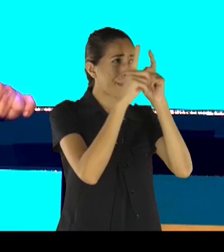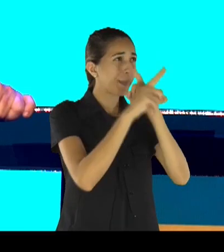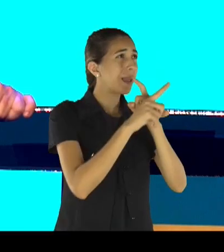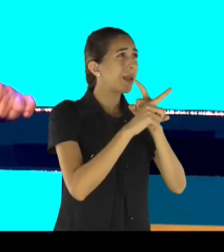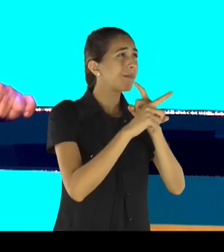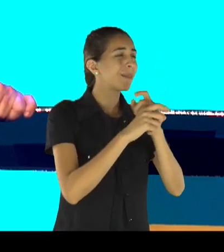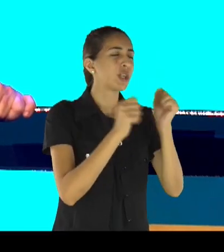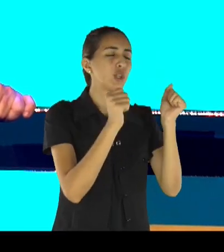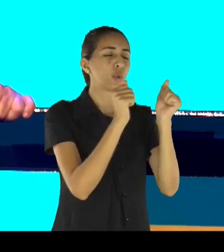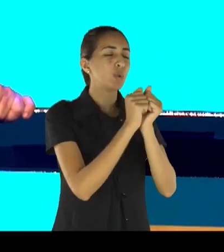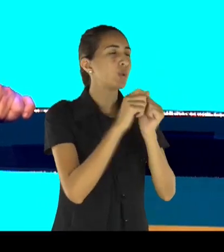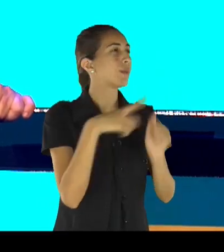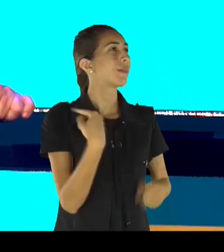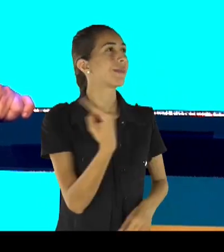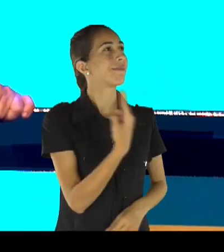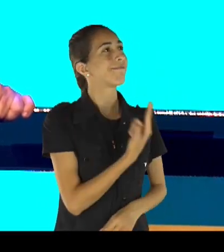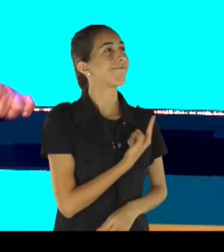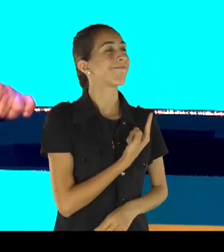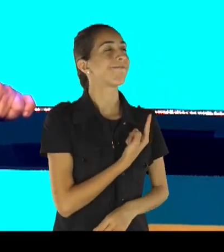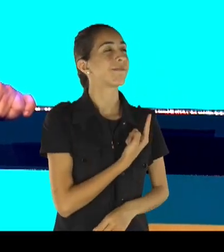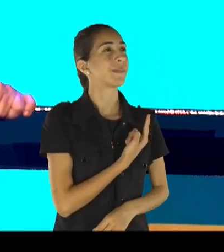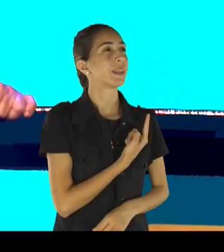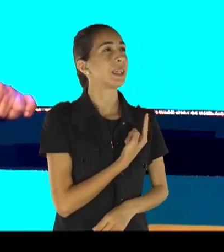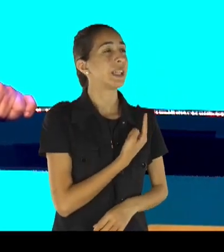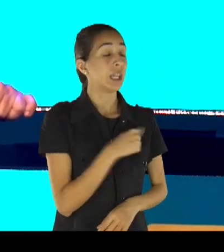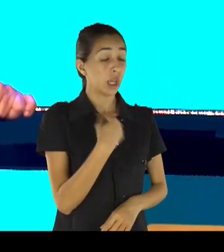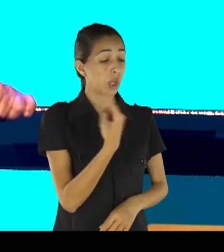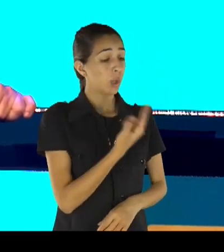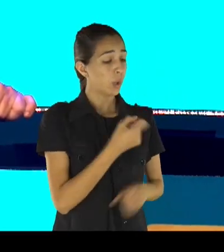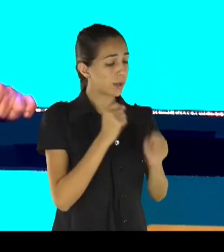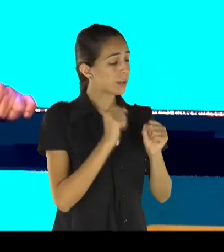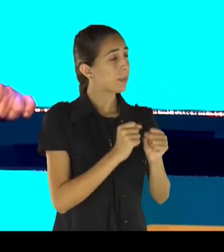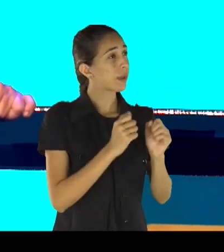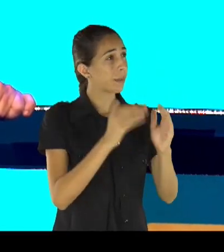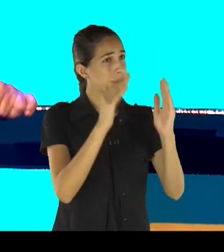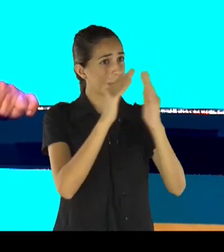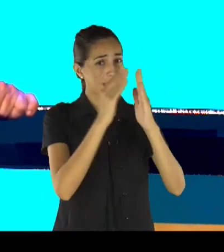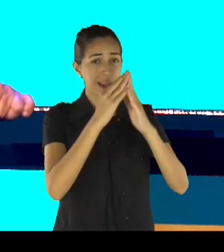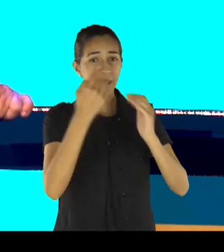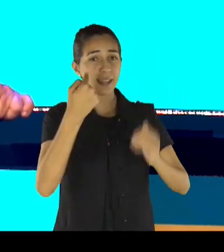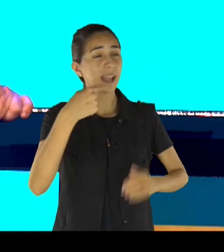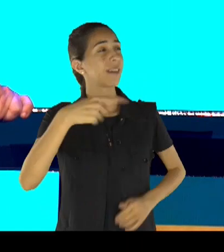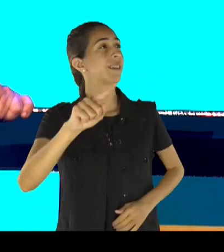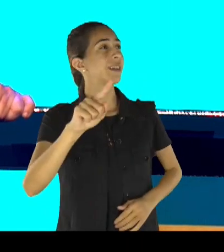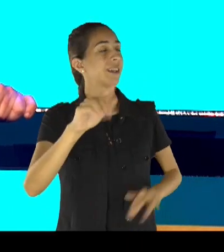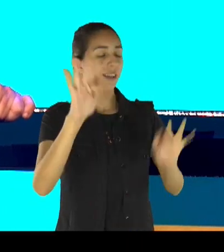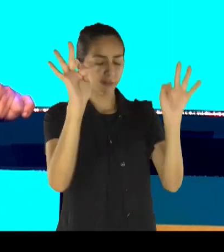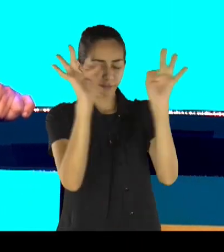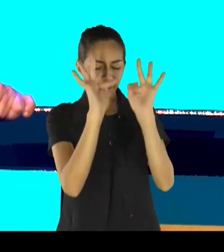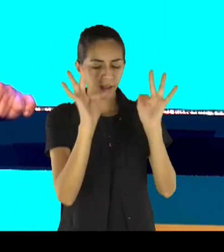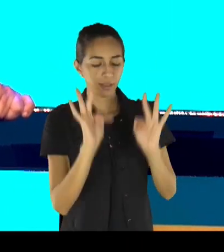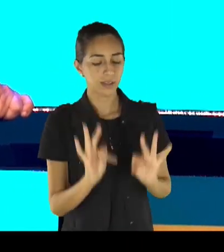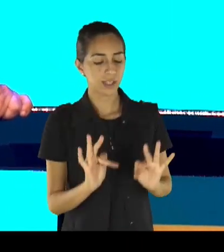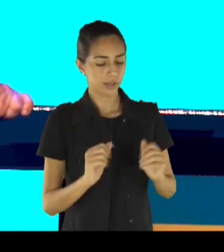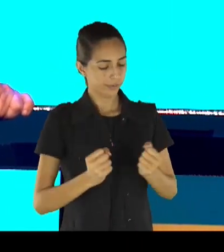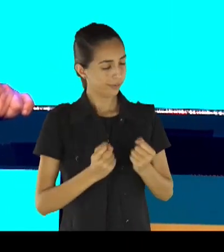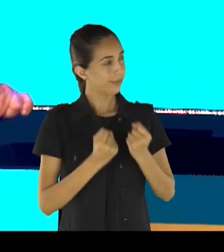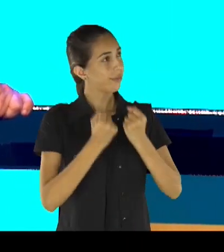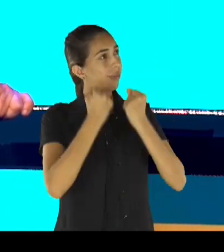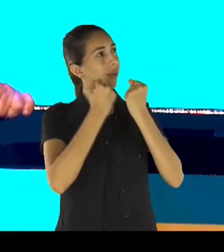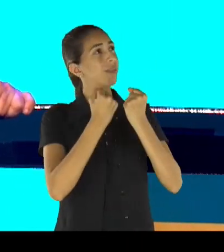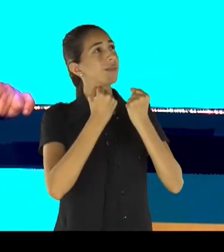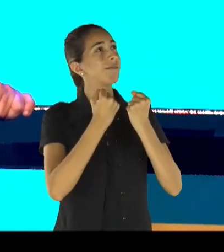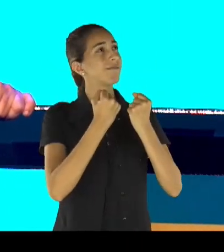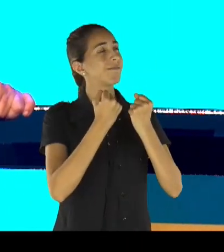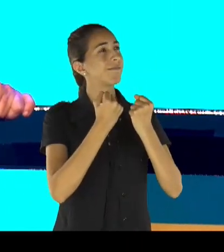Pai Santo, que nós saiamos daqui, animados, tendo um bom ânimo, o Senhor se alegra, quando nós